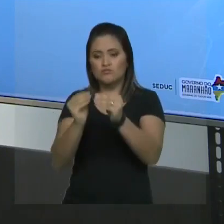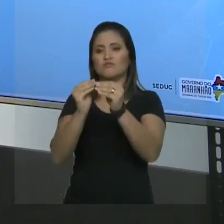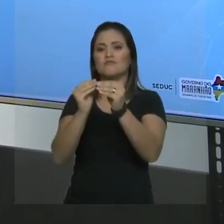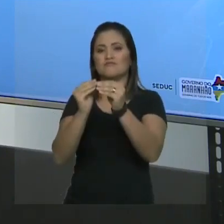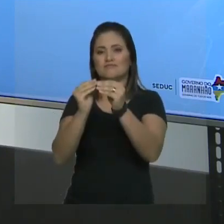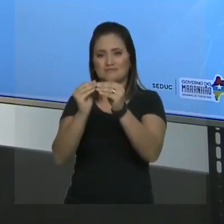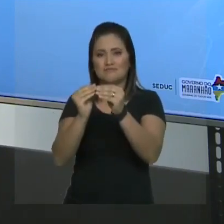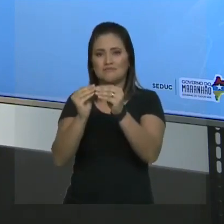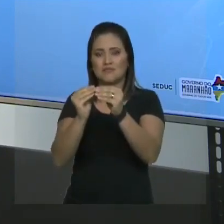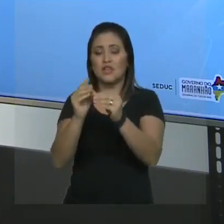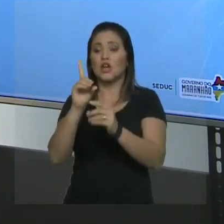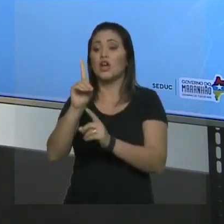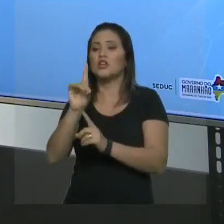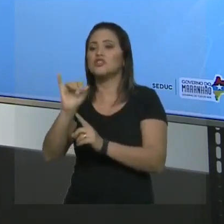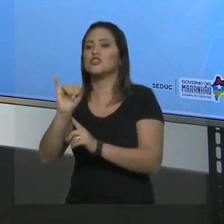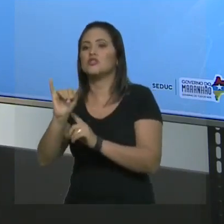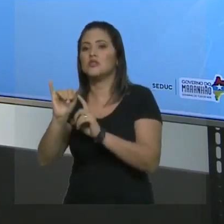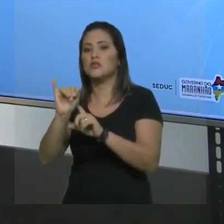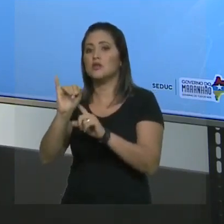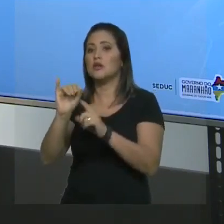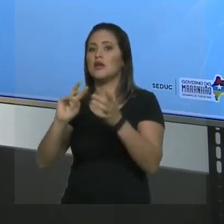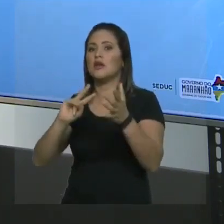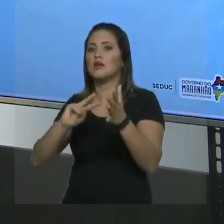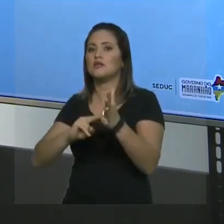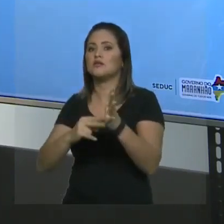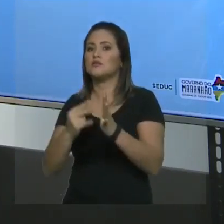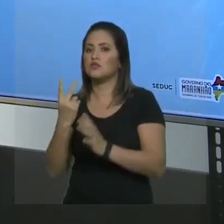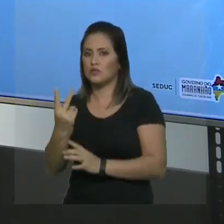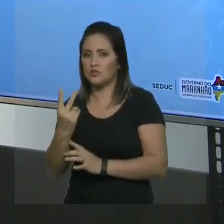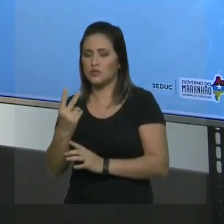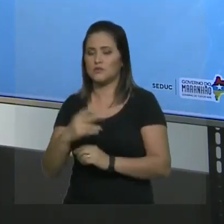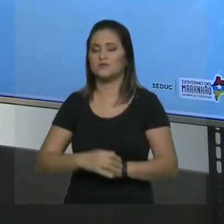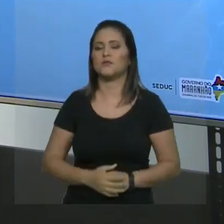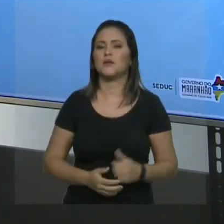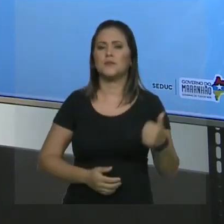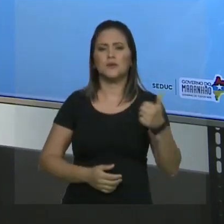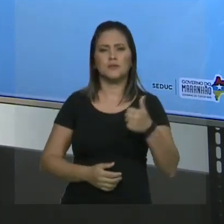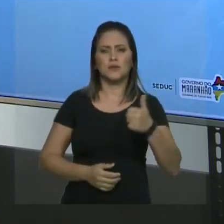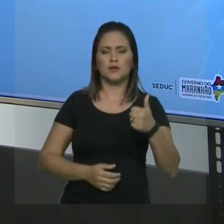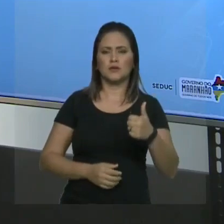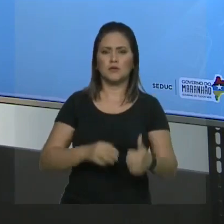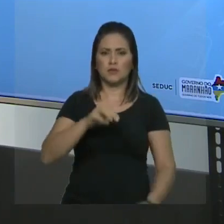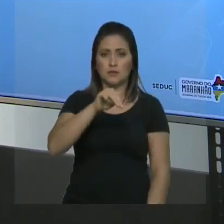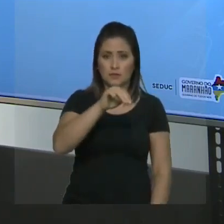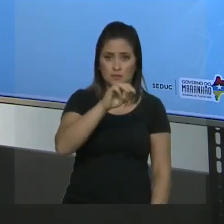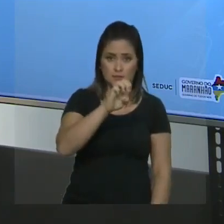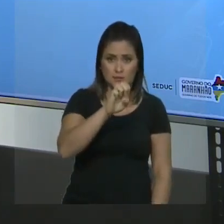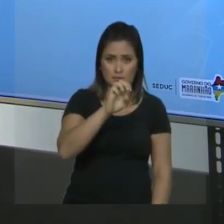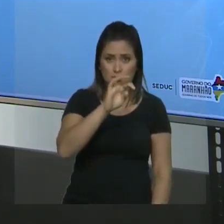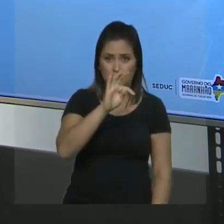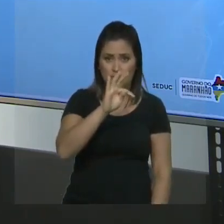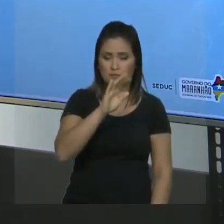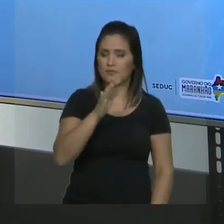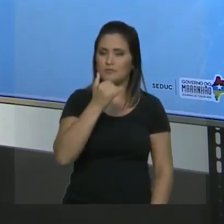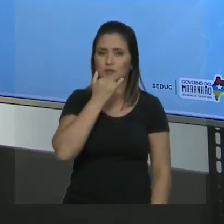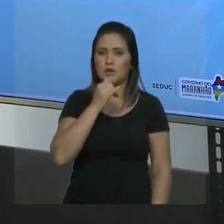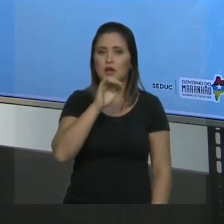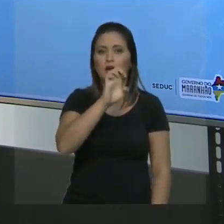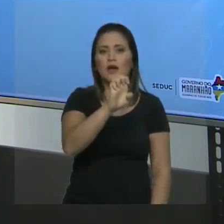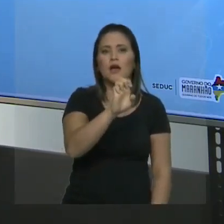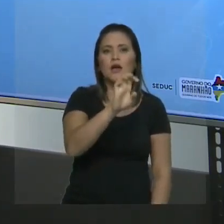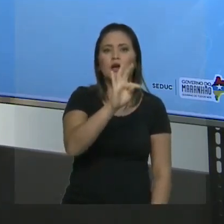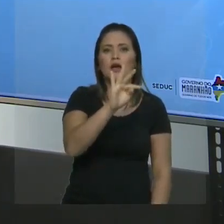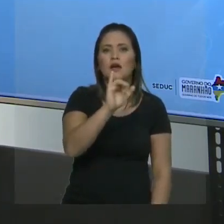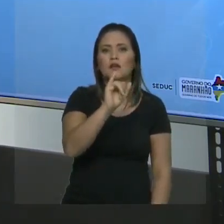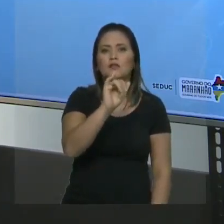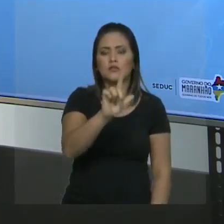alfabética, quem vem primeiro, o radical etil. Vamos lá. No carbono 2 tem um etil. Aqui, como eu já falei, no